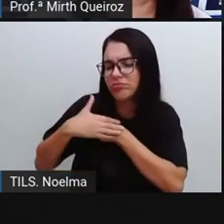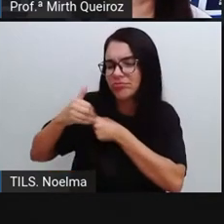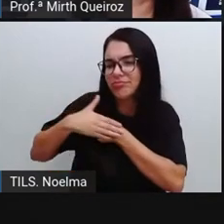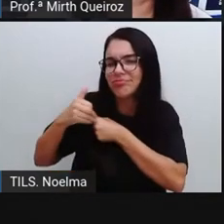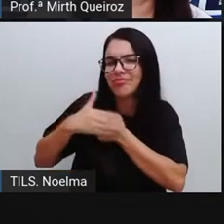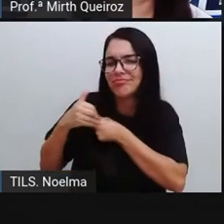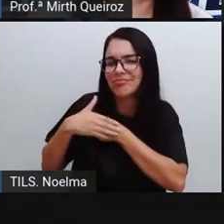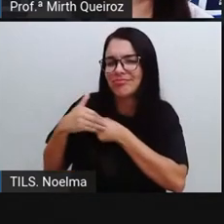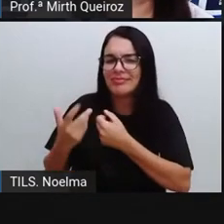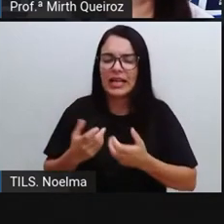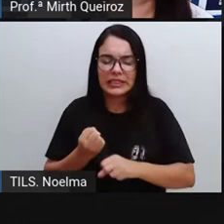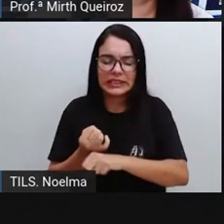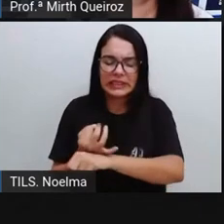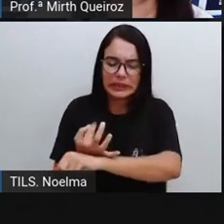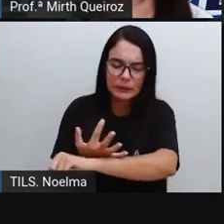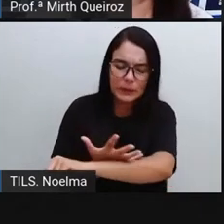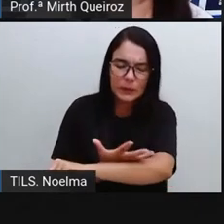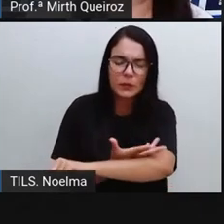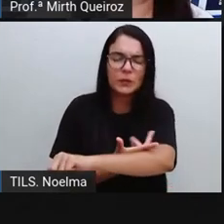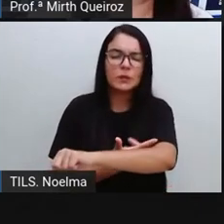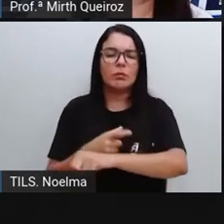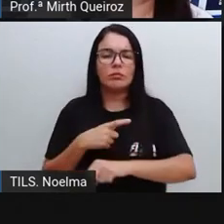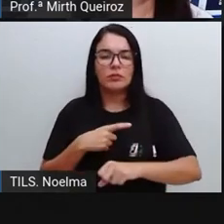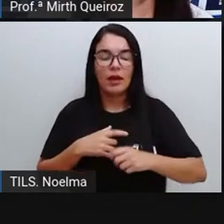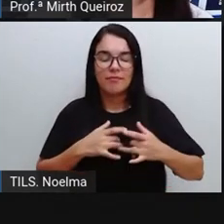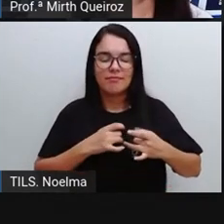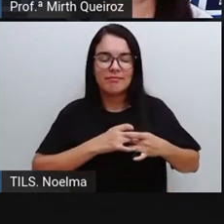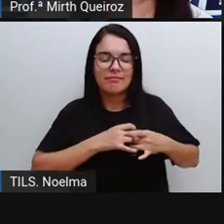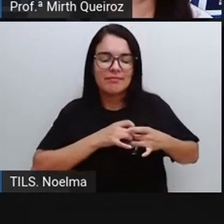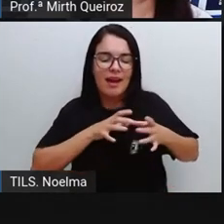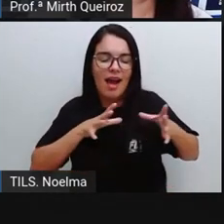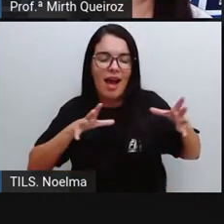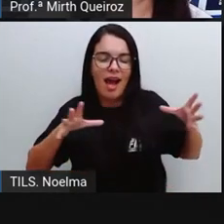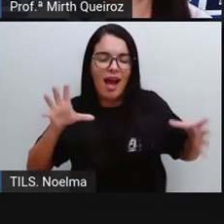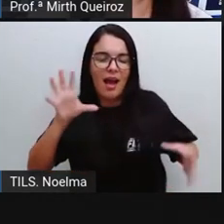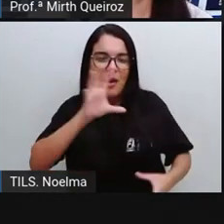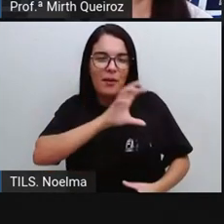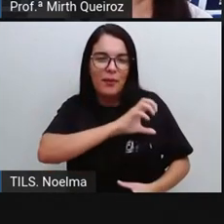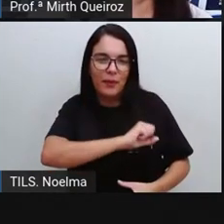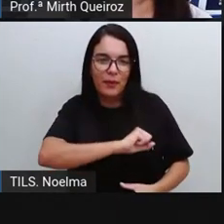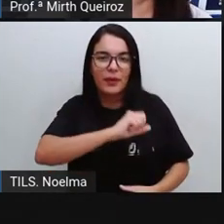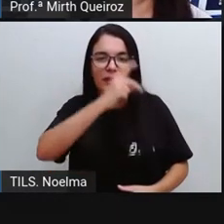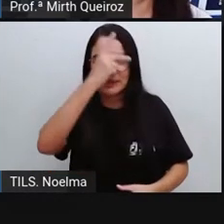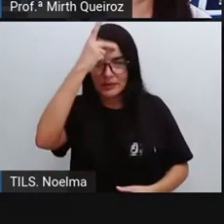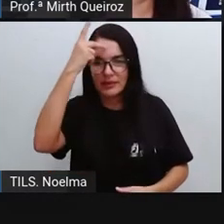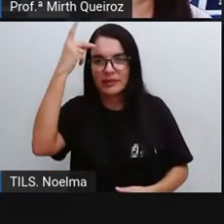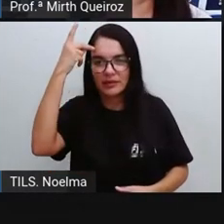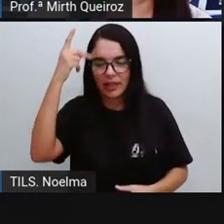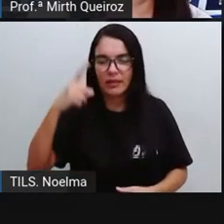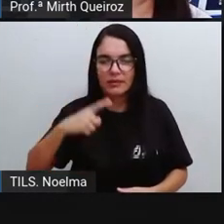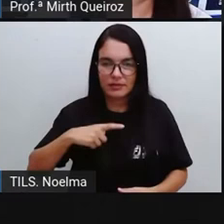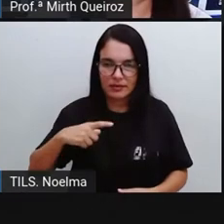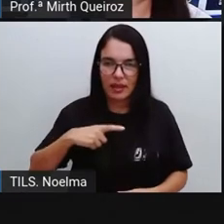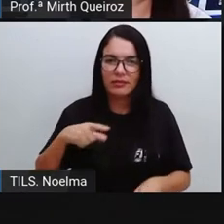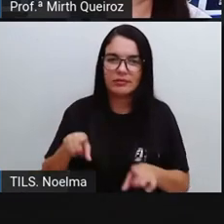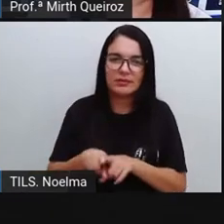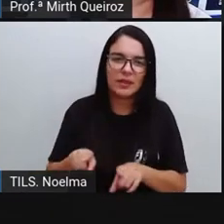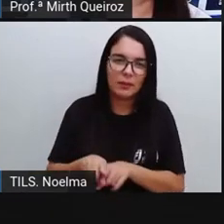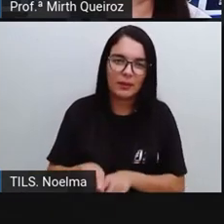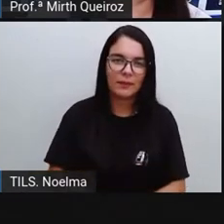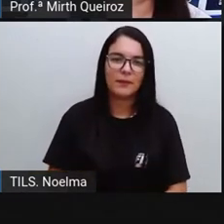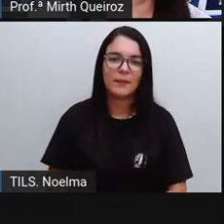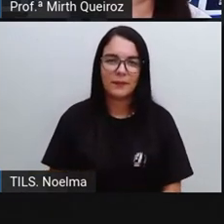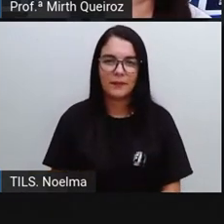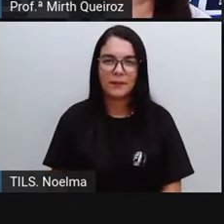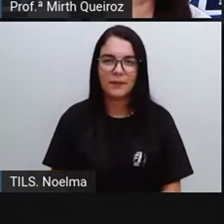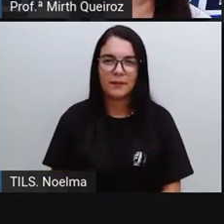Voltada para a questão das emoções, né? Despertando, assim, o lado amoroso em quem aprecia as suas obras,